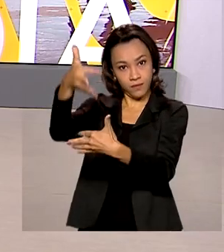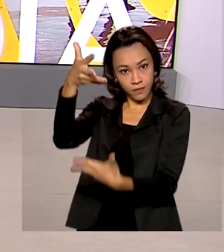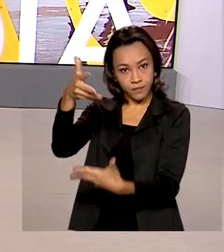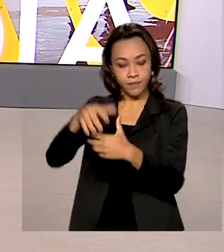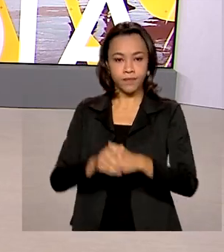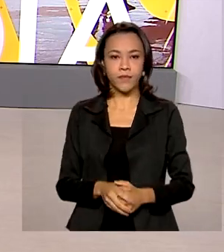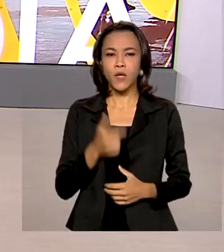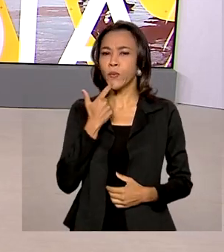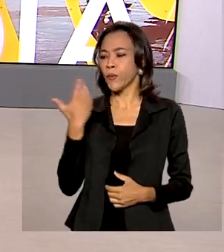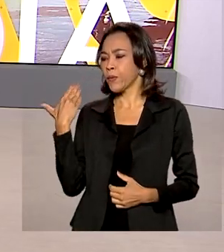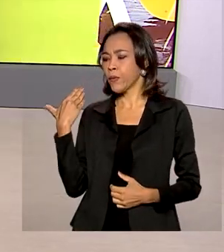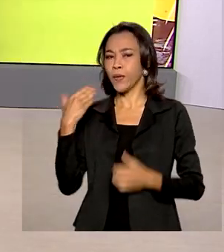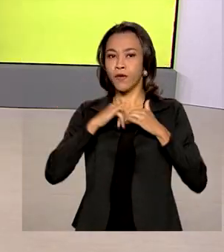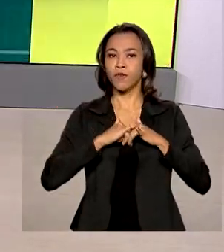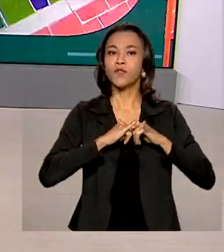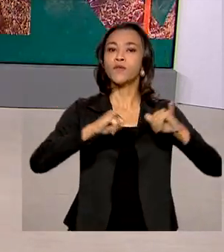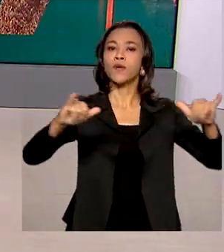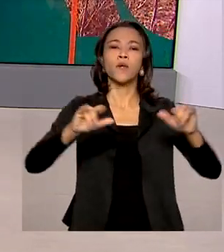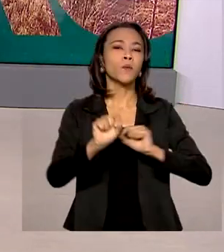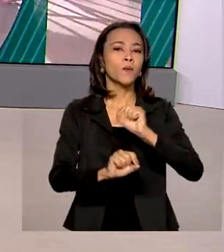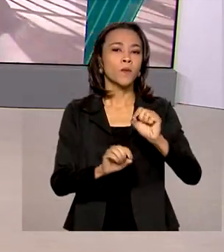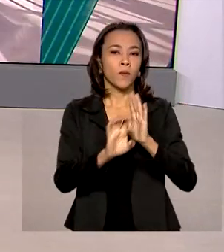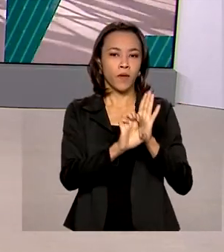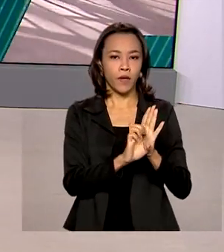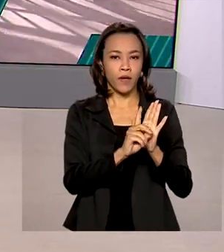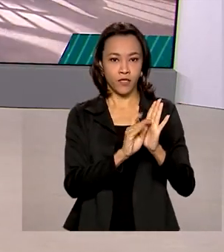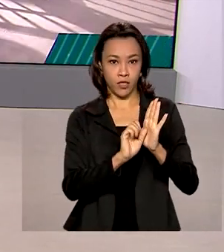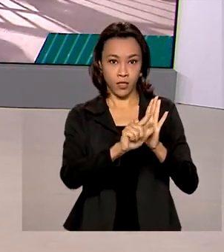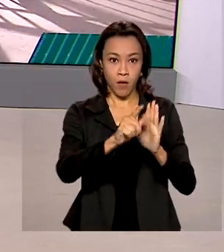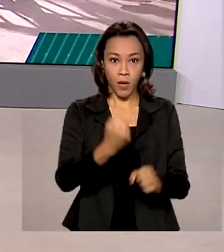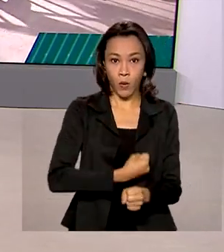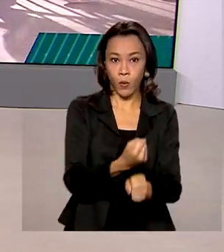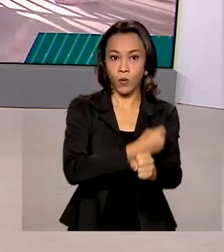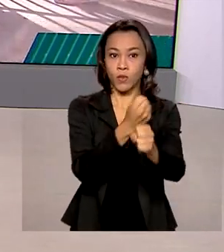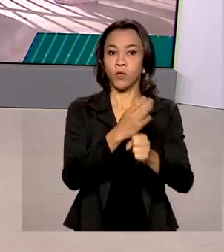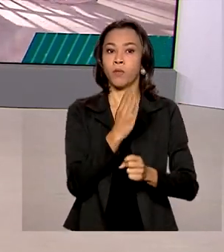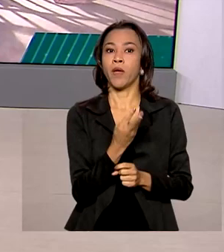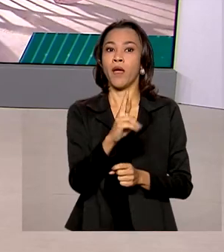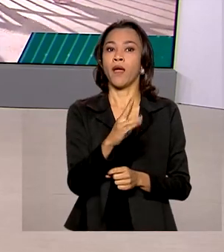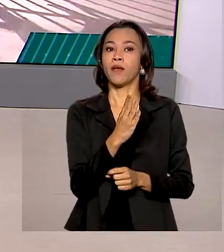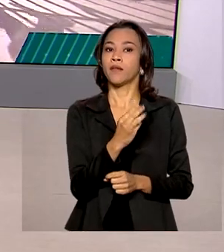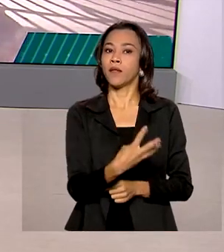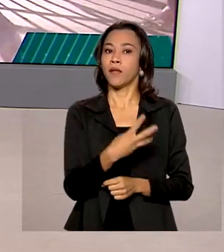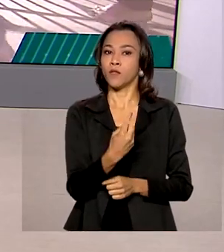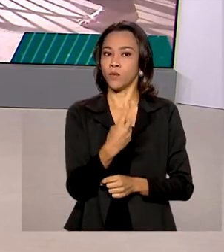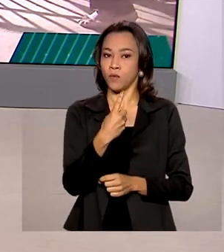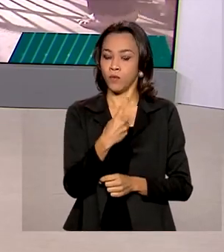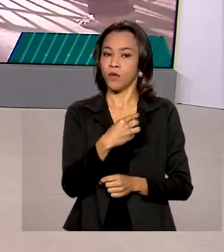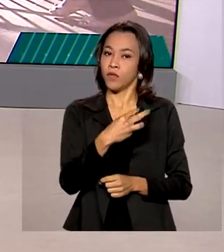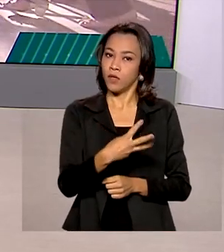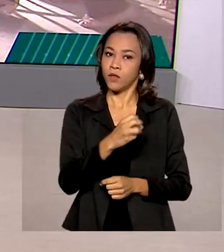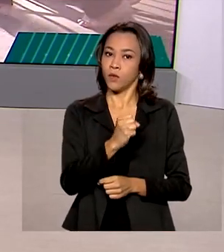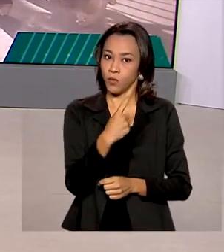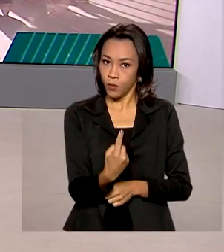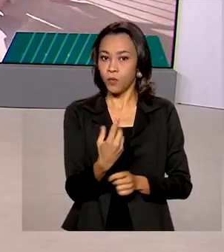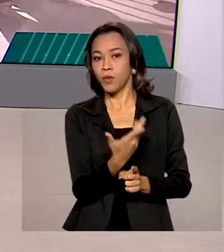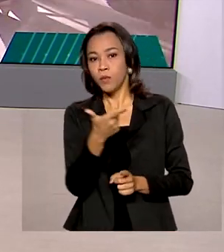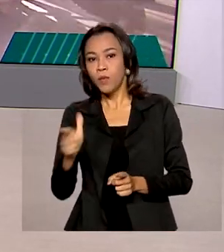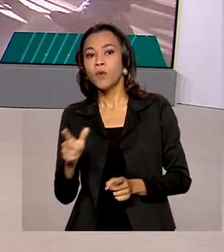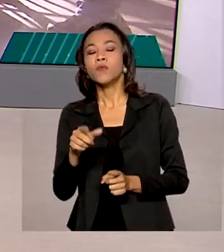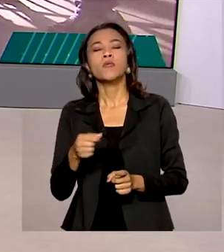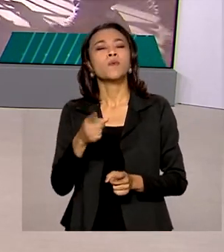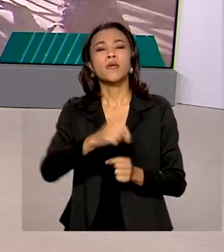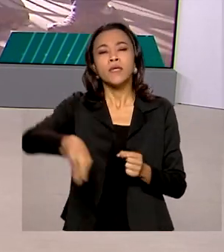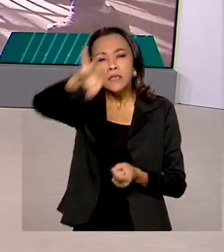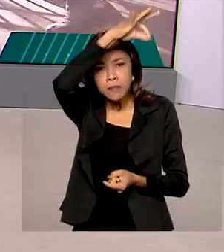Foi lançado o edital para concessão da BR-381-262, que liga os estados de Minas Gerais e Espírito Santo. Conhecida